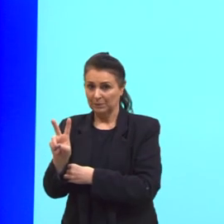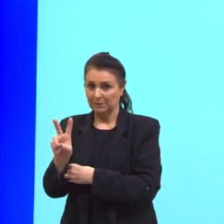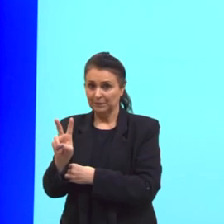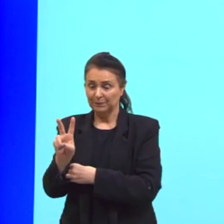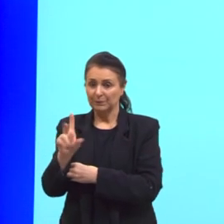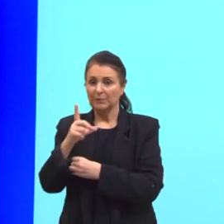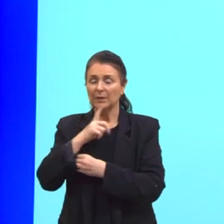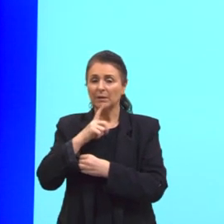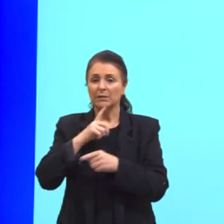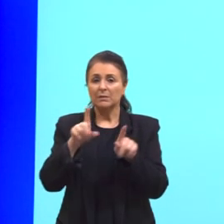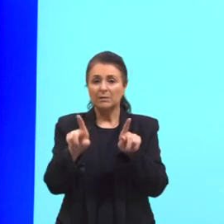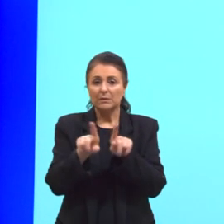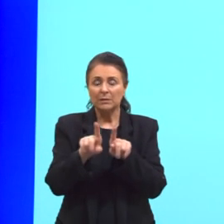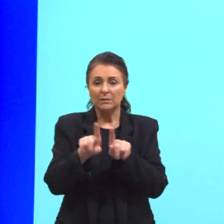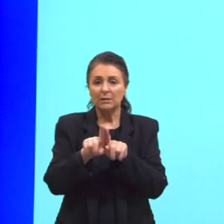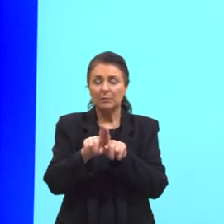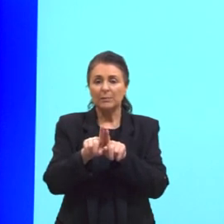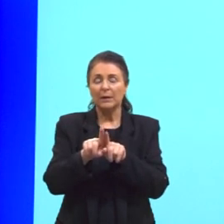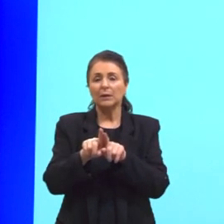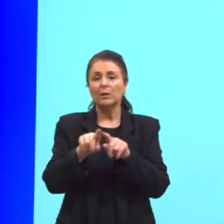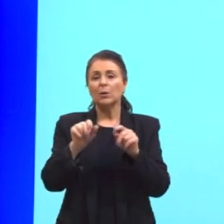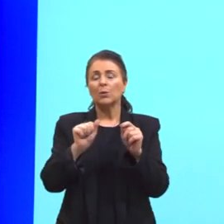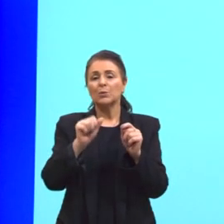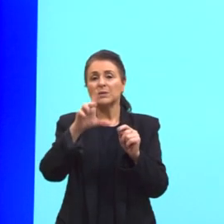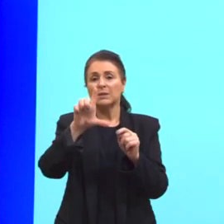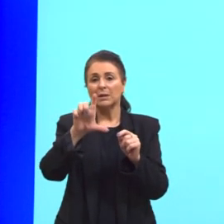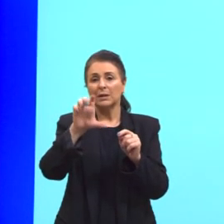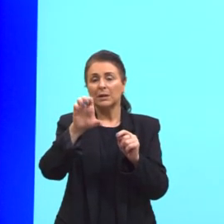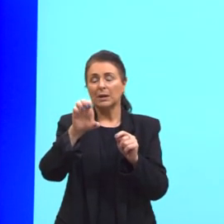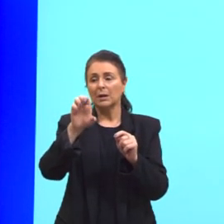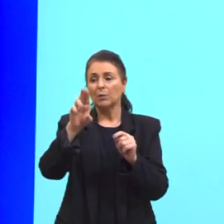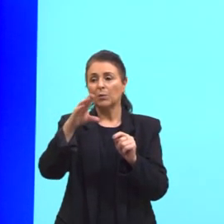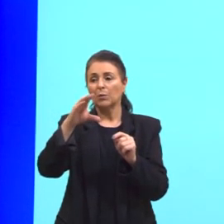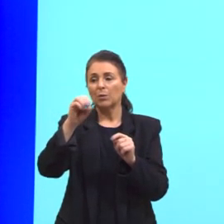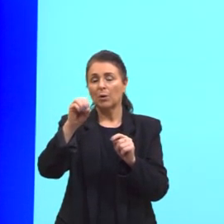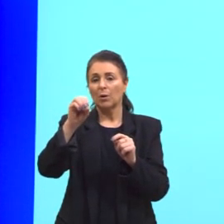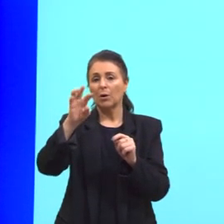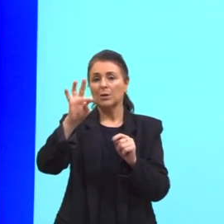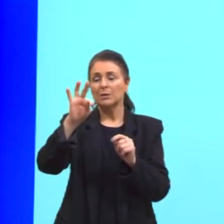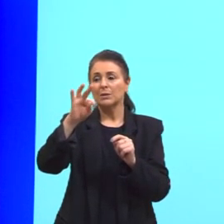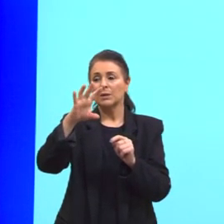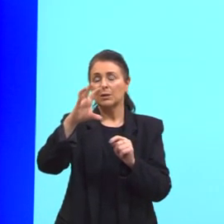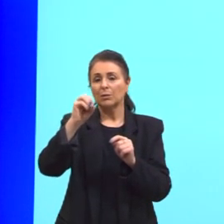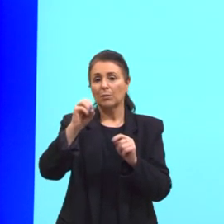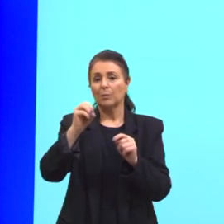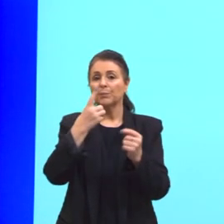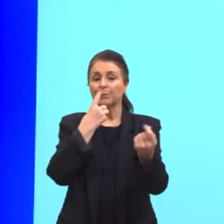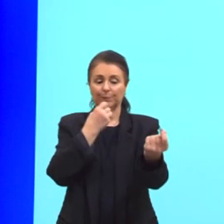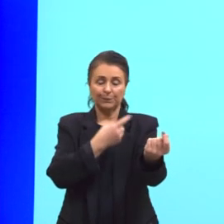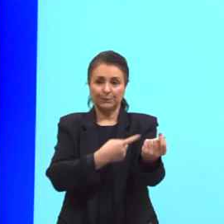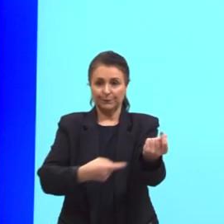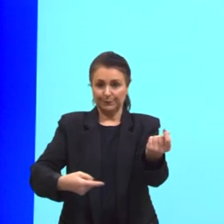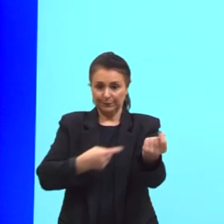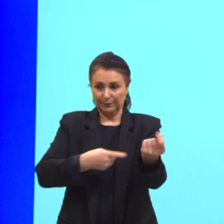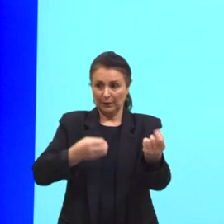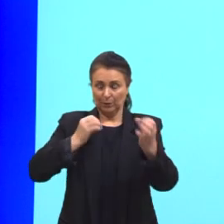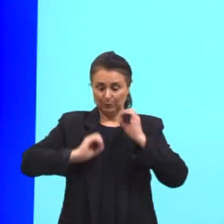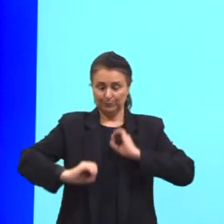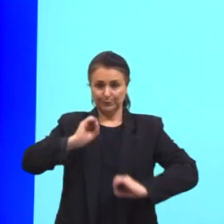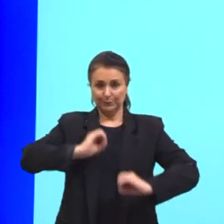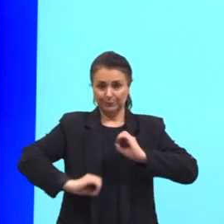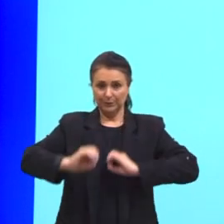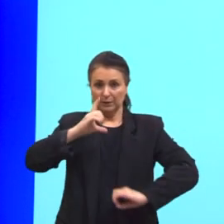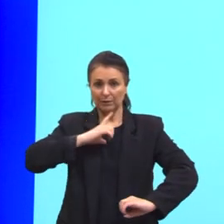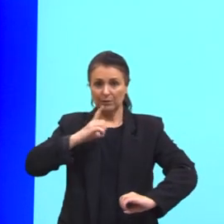Nós vamos ver também leucócitos. Então, nós vamos ver as células de defesa e também de imunidade.